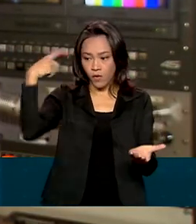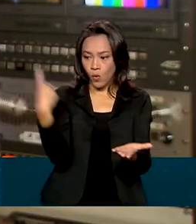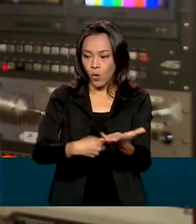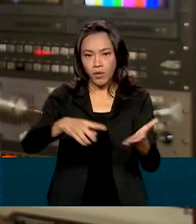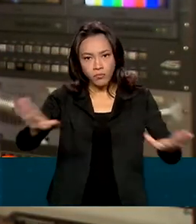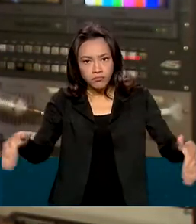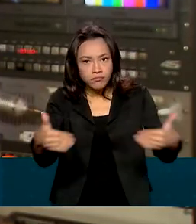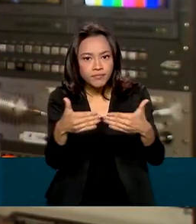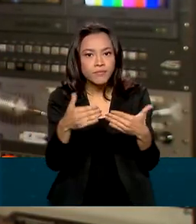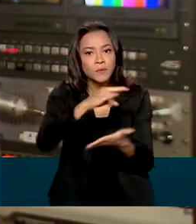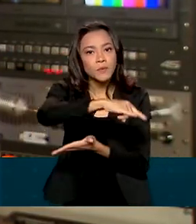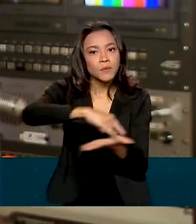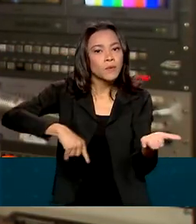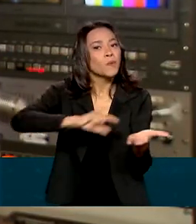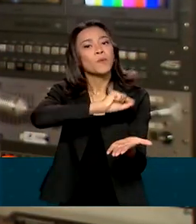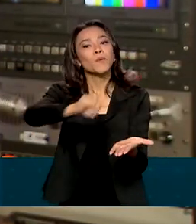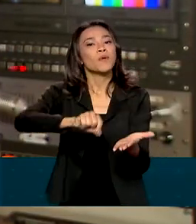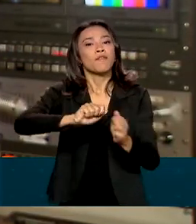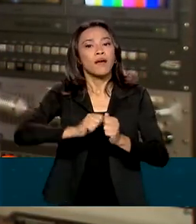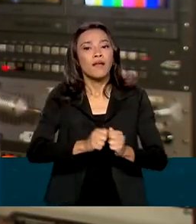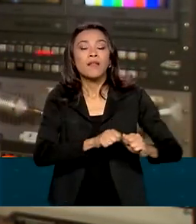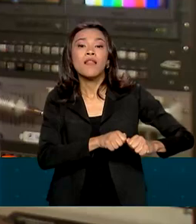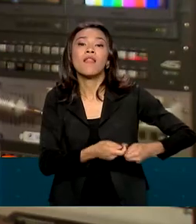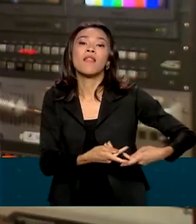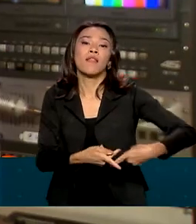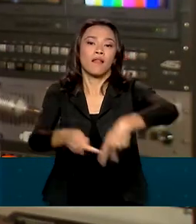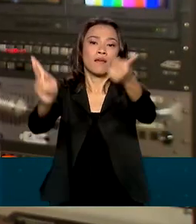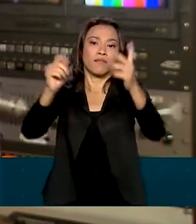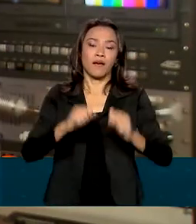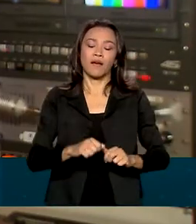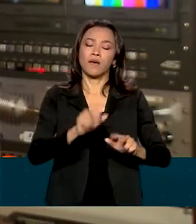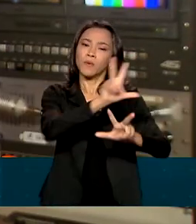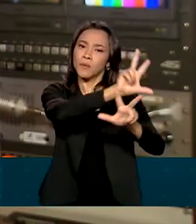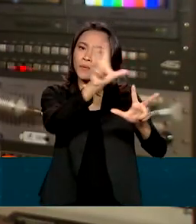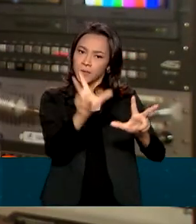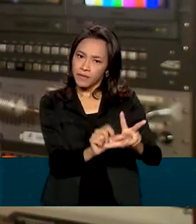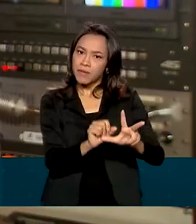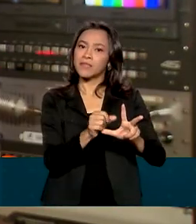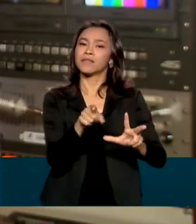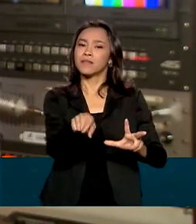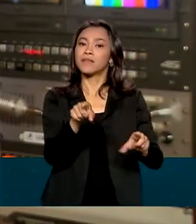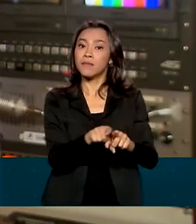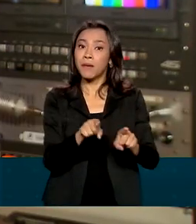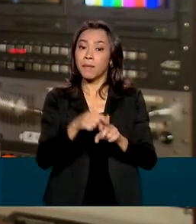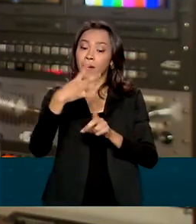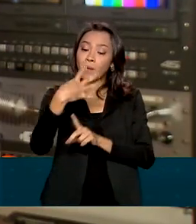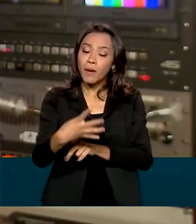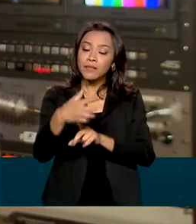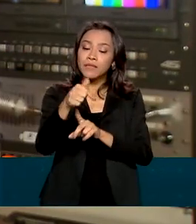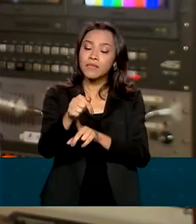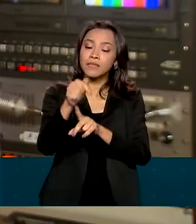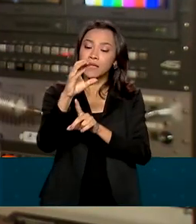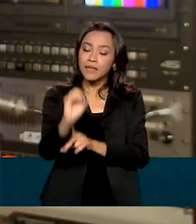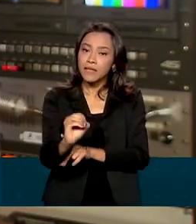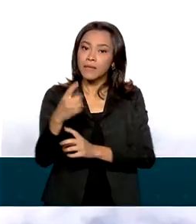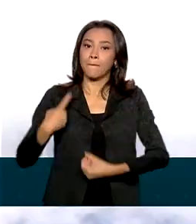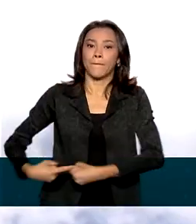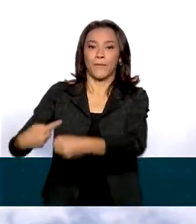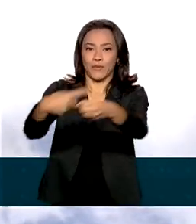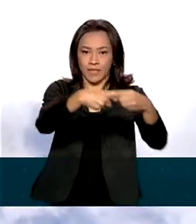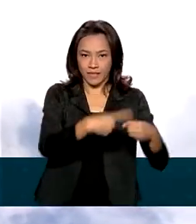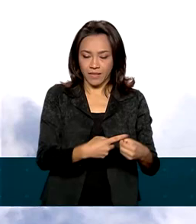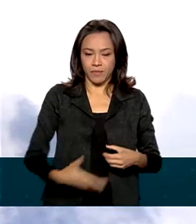digital da multiprogramação da Rede Minas com a TV Brasil para cerca de 470 municípios mineiros.